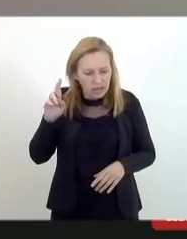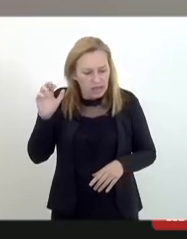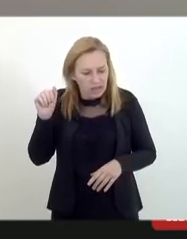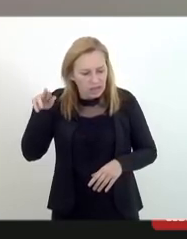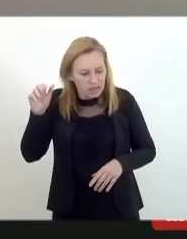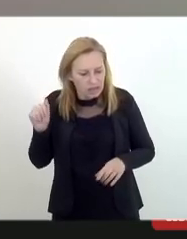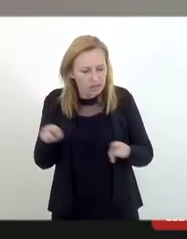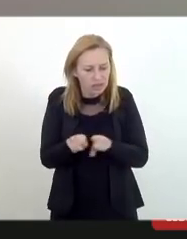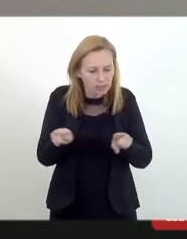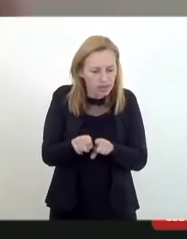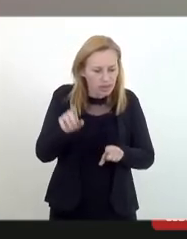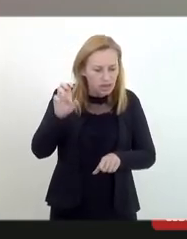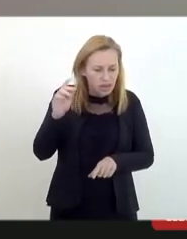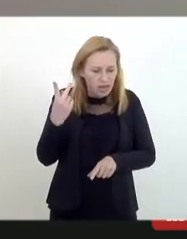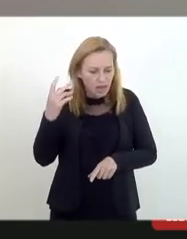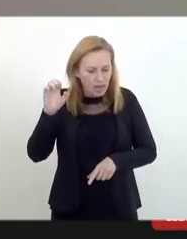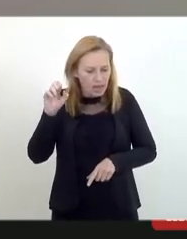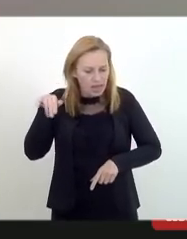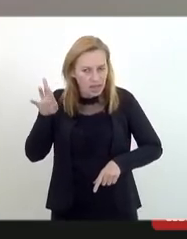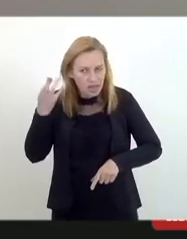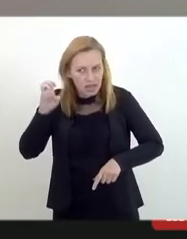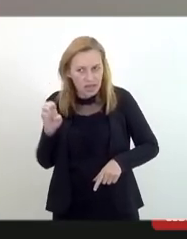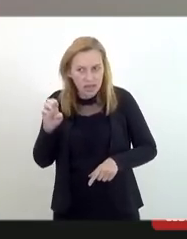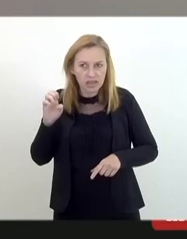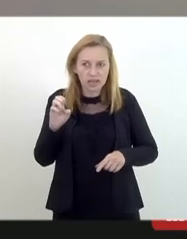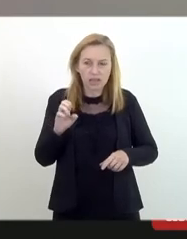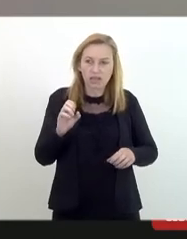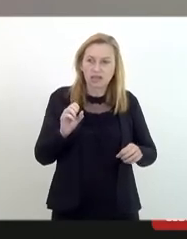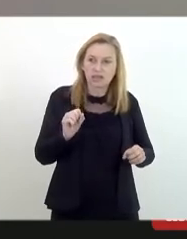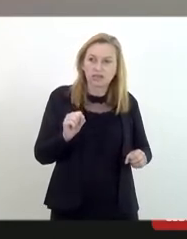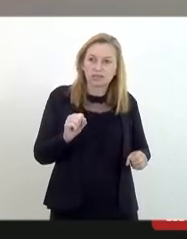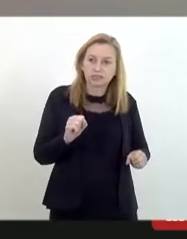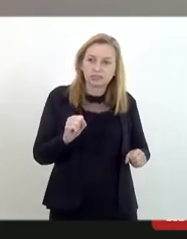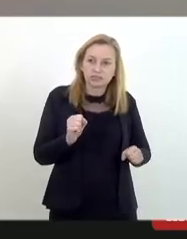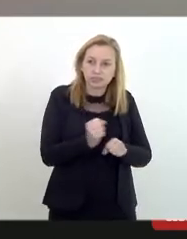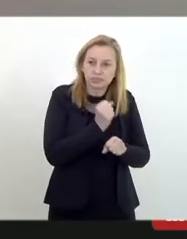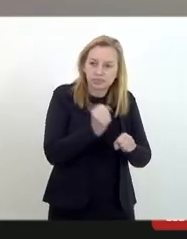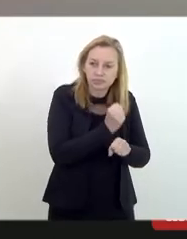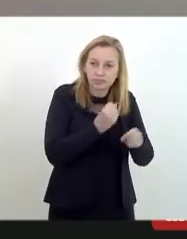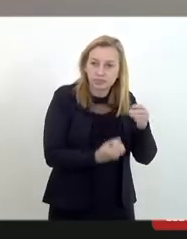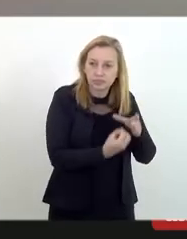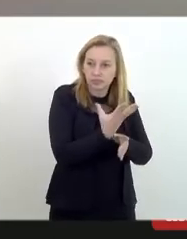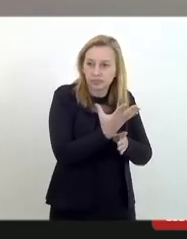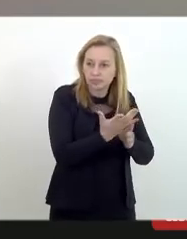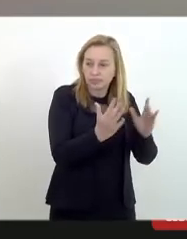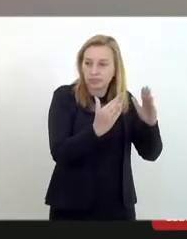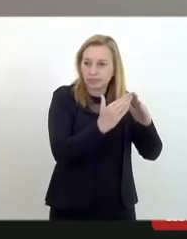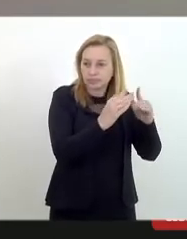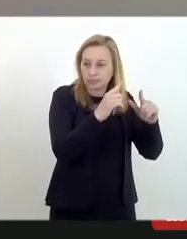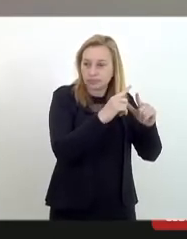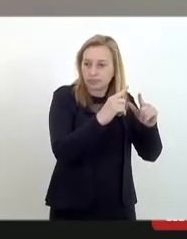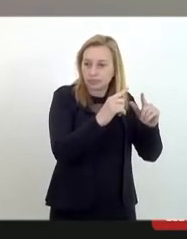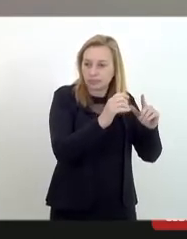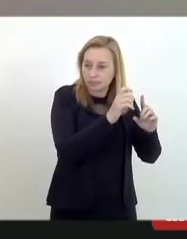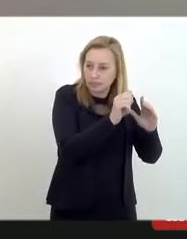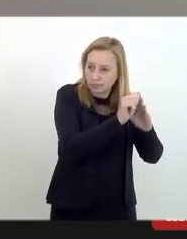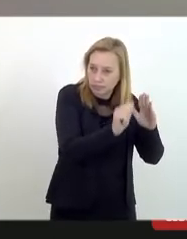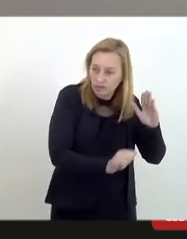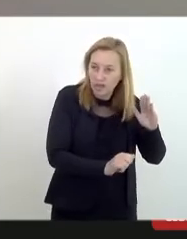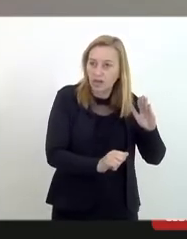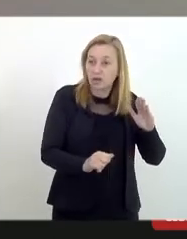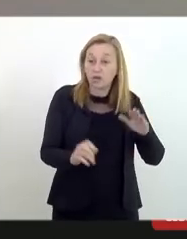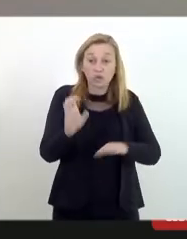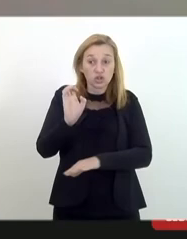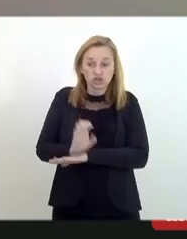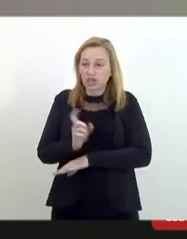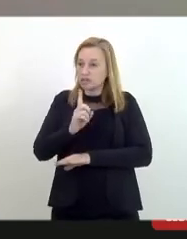pastor Henrique que se cotizaram para restaurar porque o Estado não dá conta o Estado não atende então a primeira coisa é